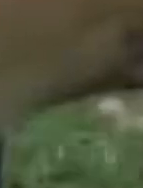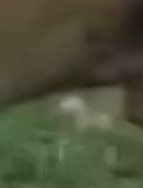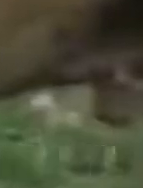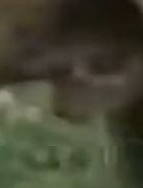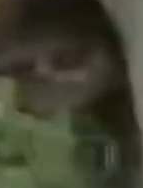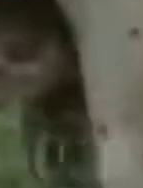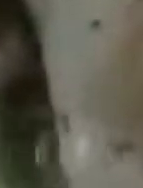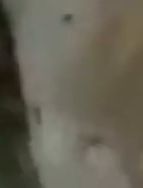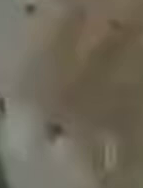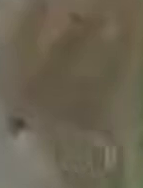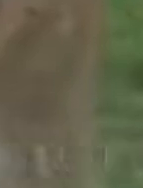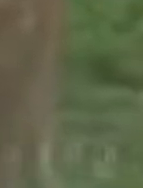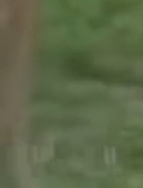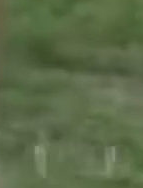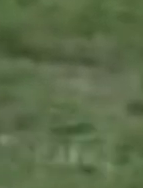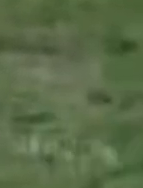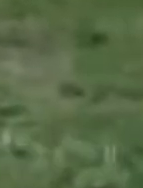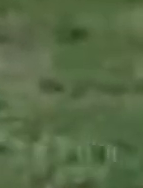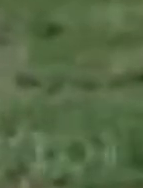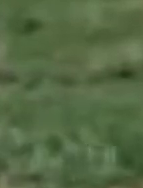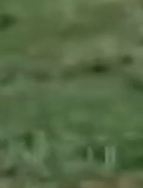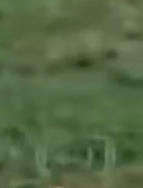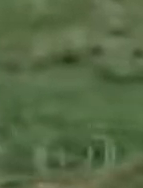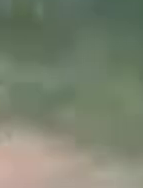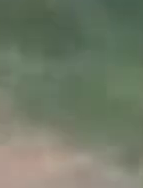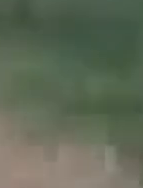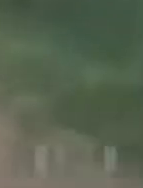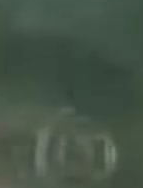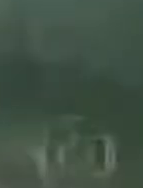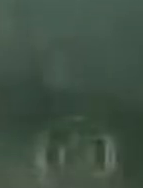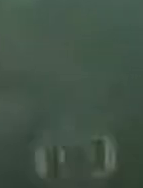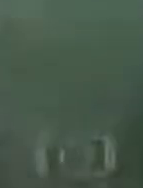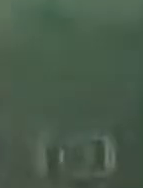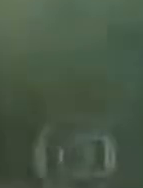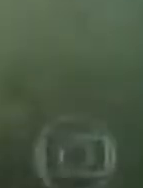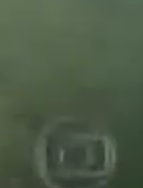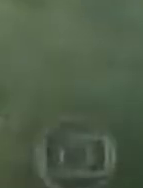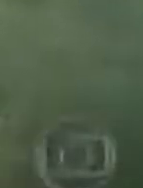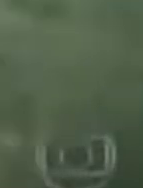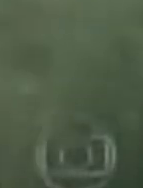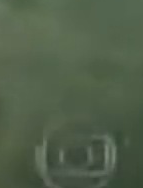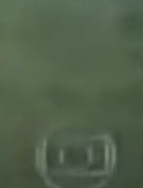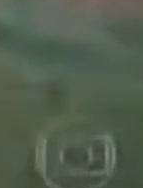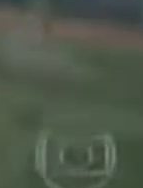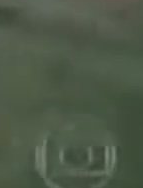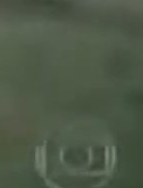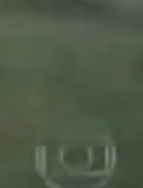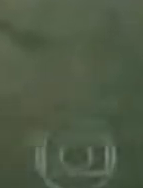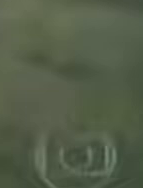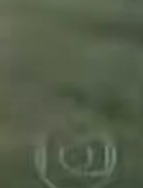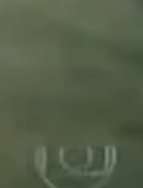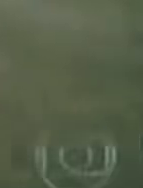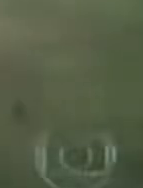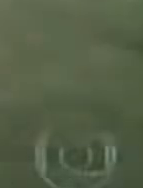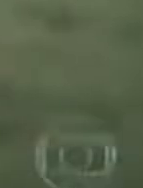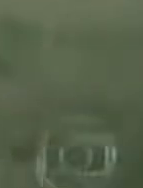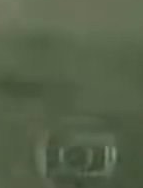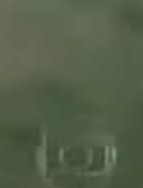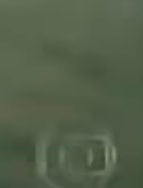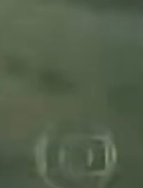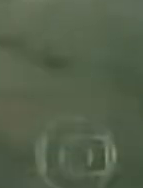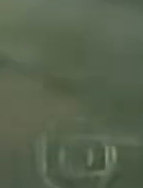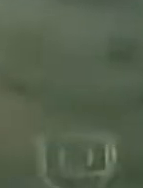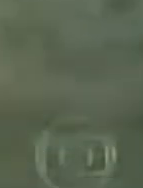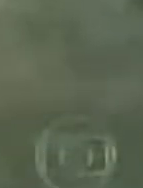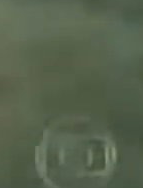estava acima do que era, digamos, dentro da normalidade. A gente está chegando aqui na pista e já tem